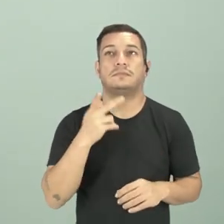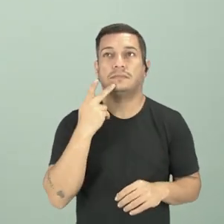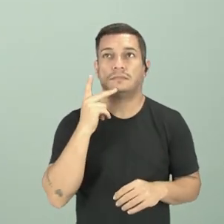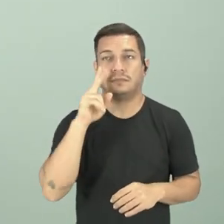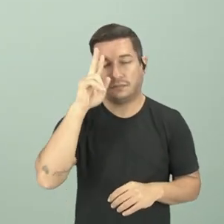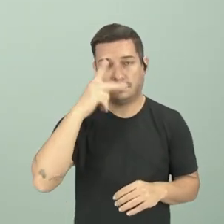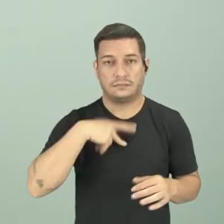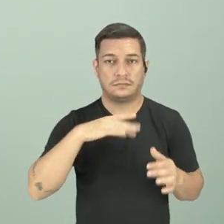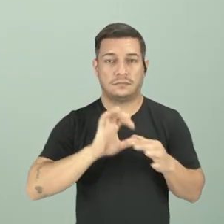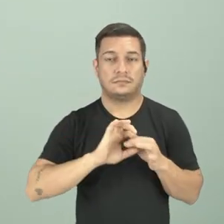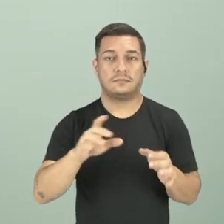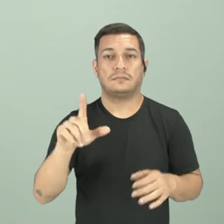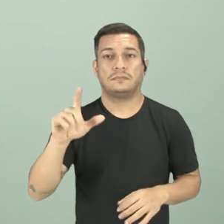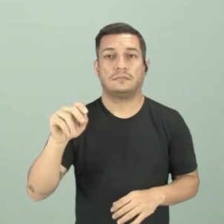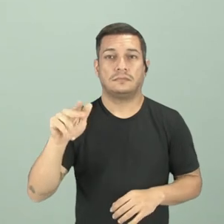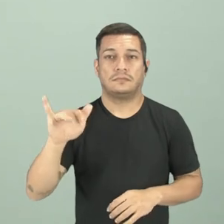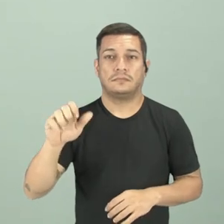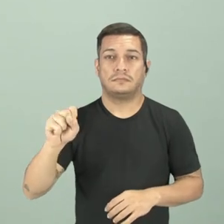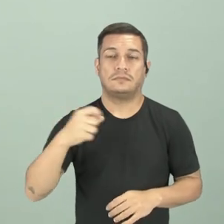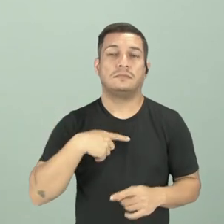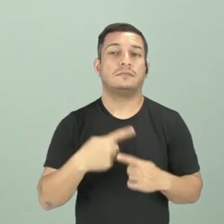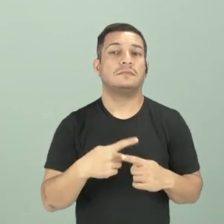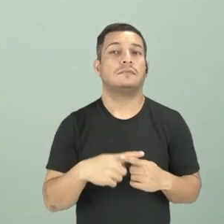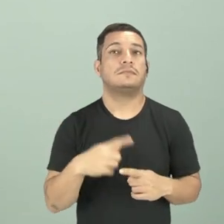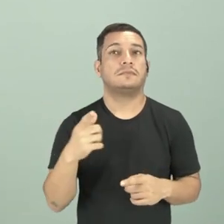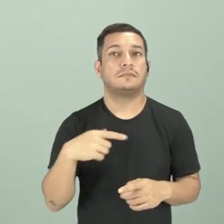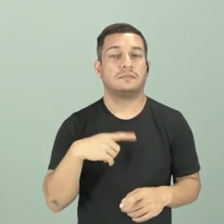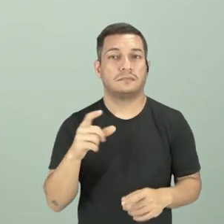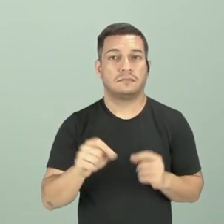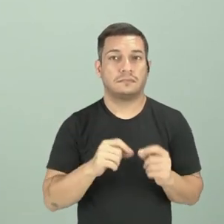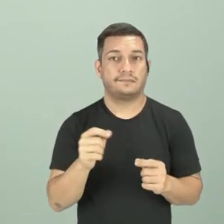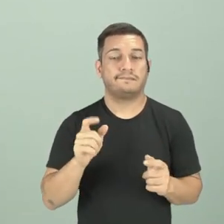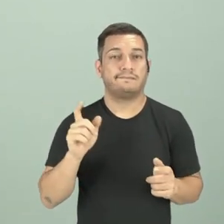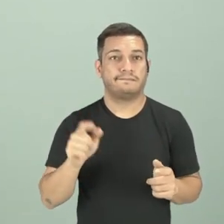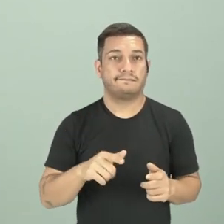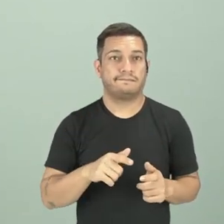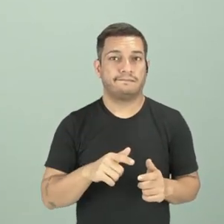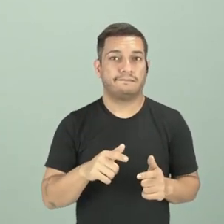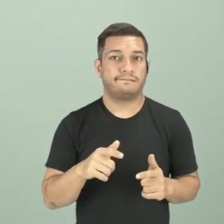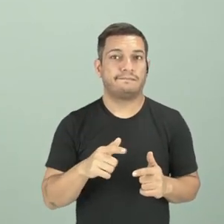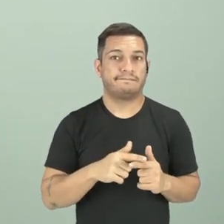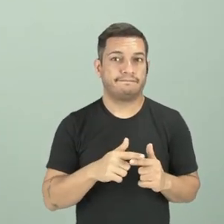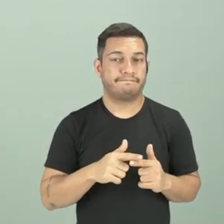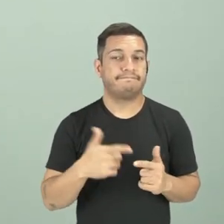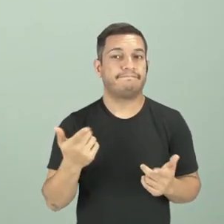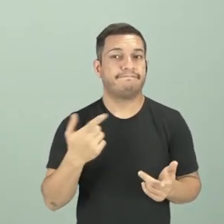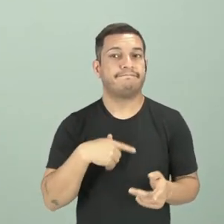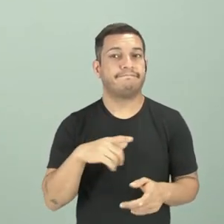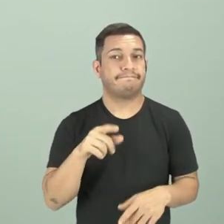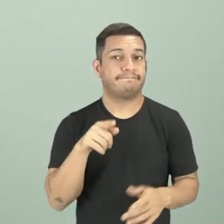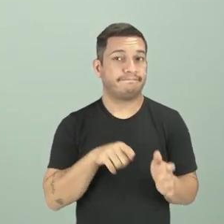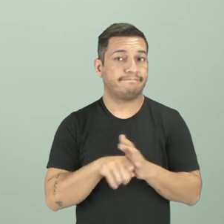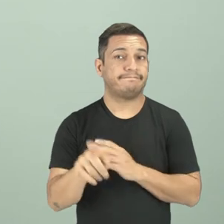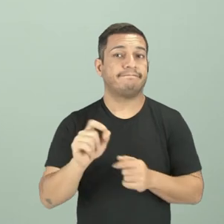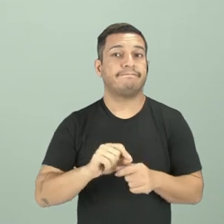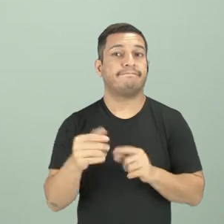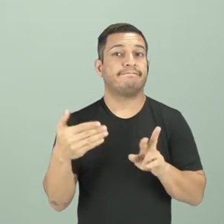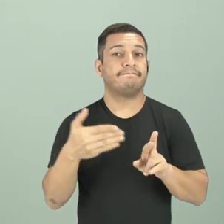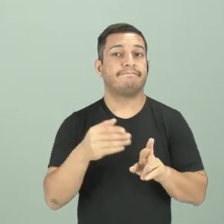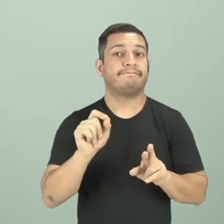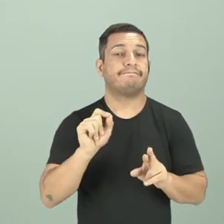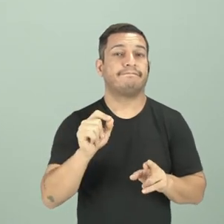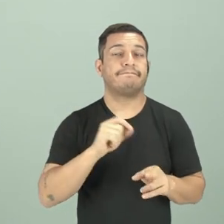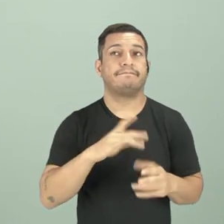independências locais. Por que que esses crioulos tiveram um impacto grandioso nesse exato momento? A nossa pergunta lá faz alusão ao seguinte,